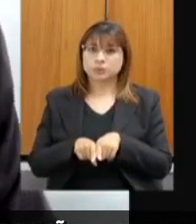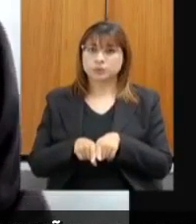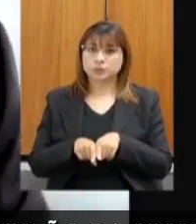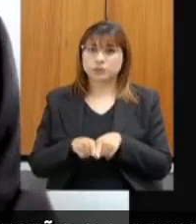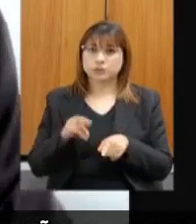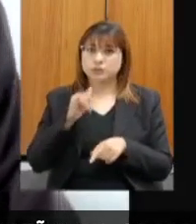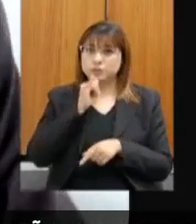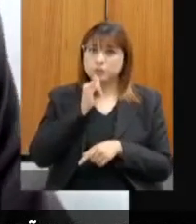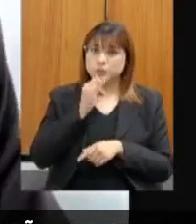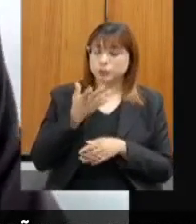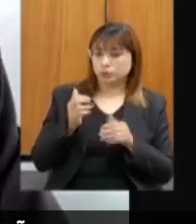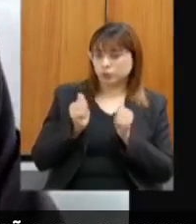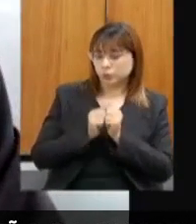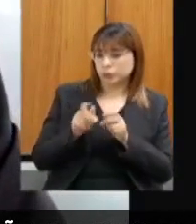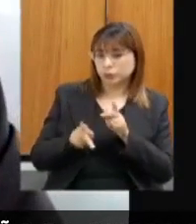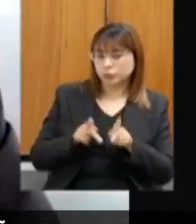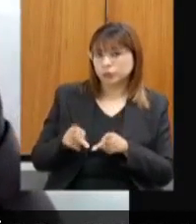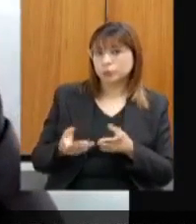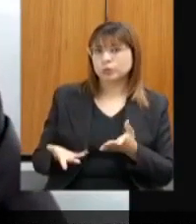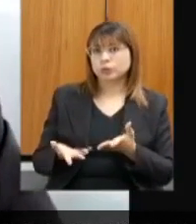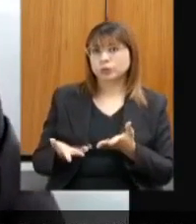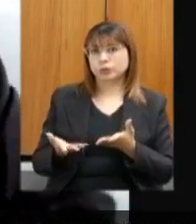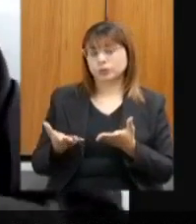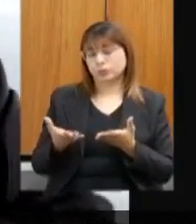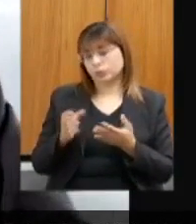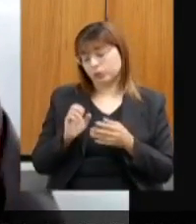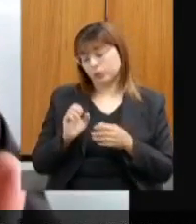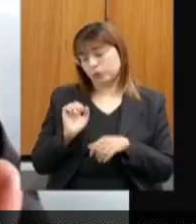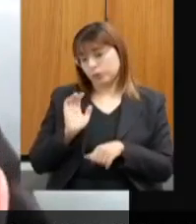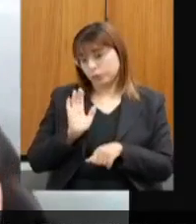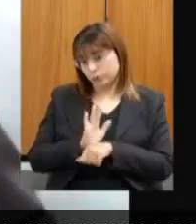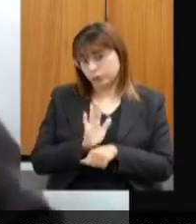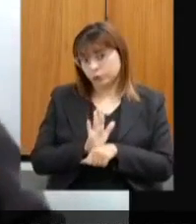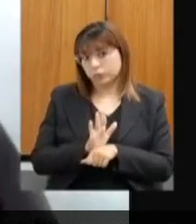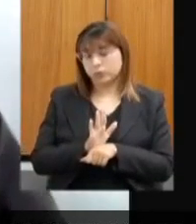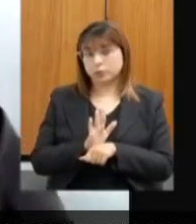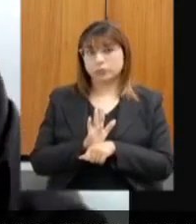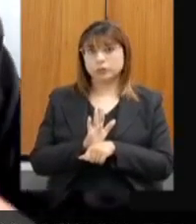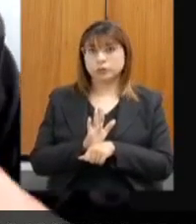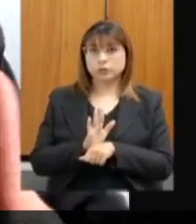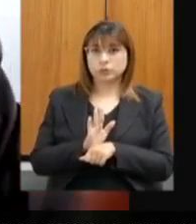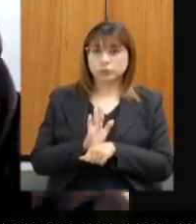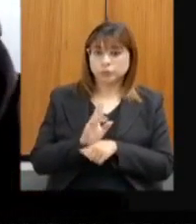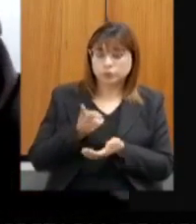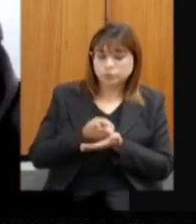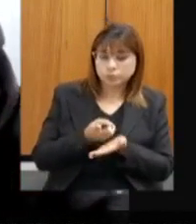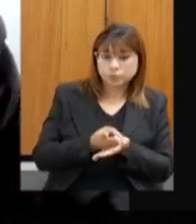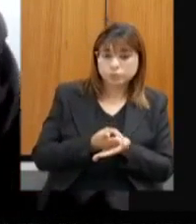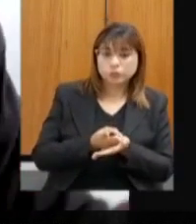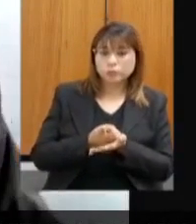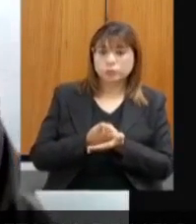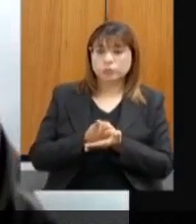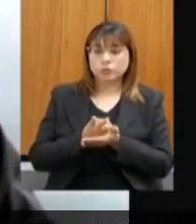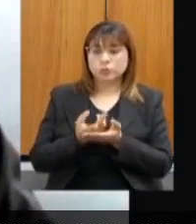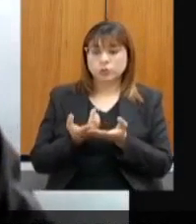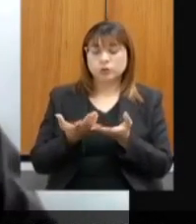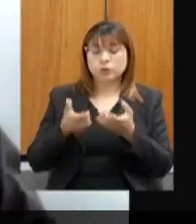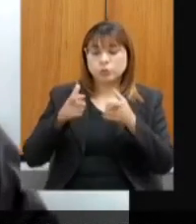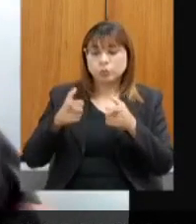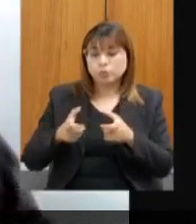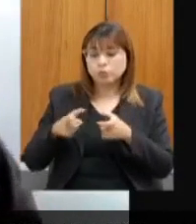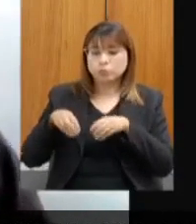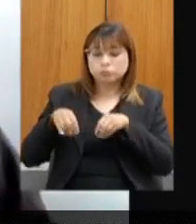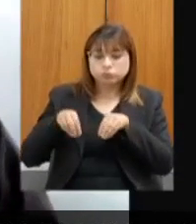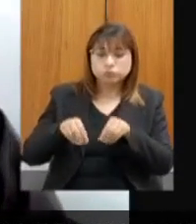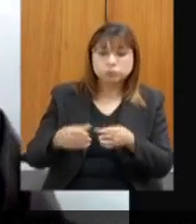inclusive, em socorro da manutenção das nossas reservas hídricas do subsolo, se